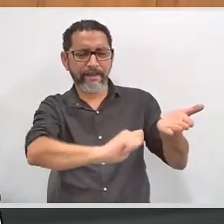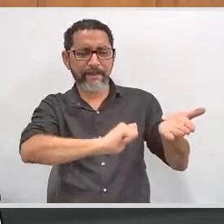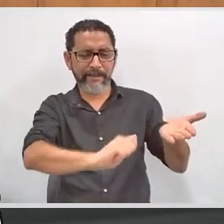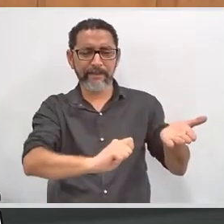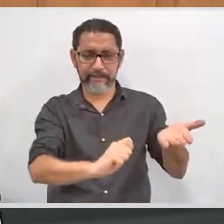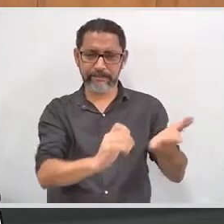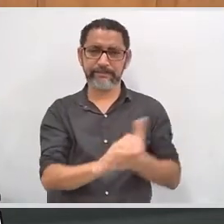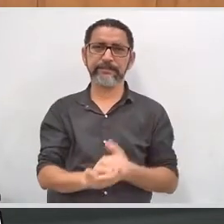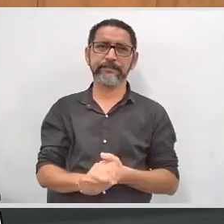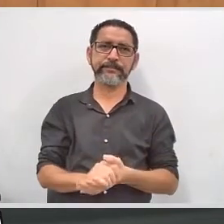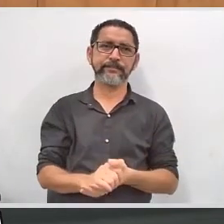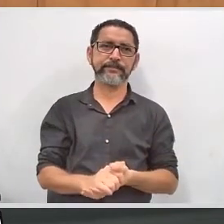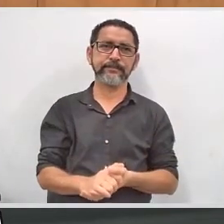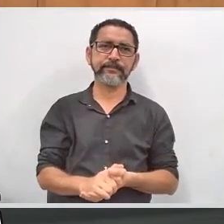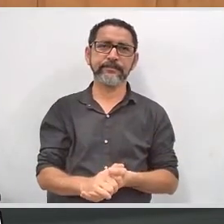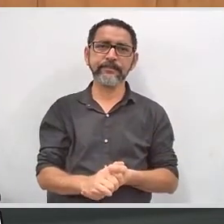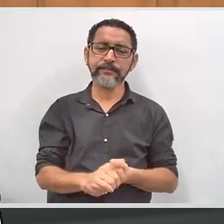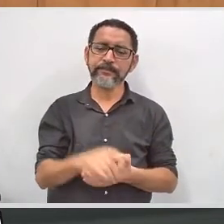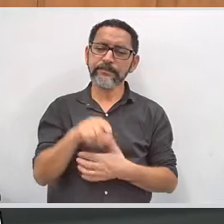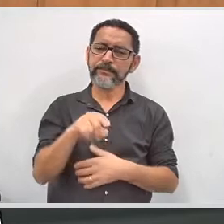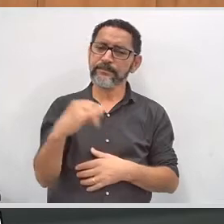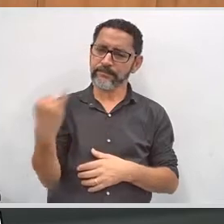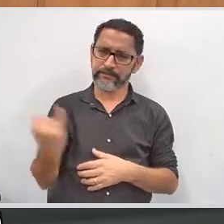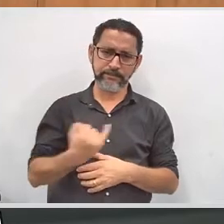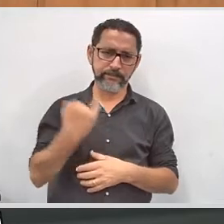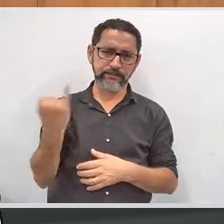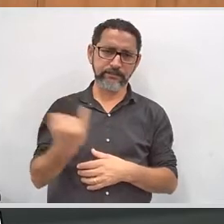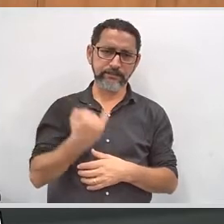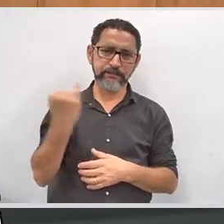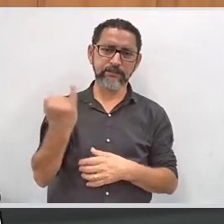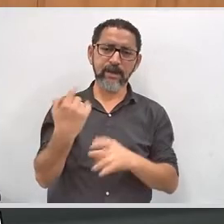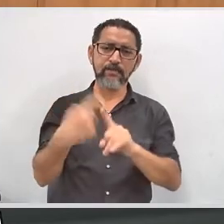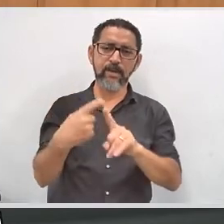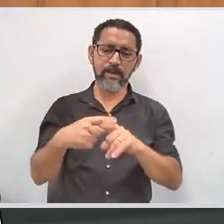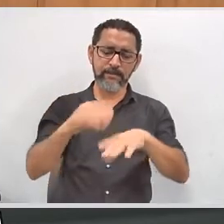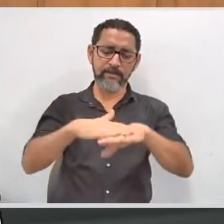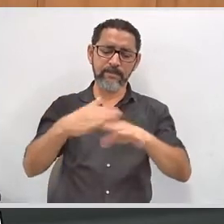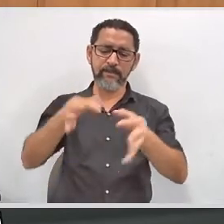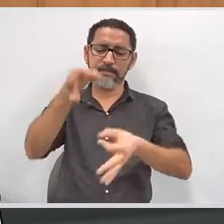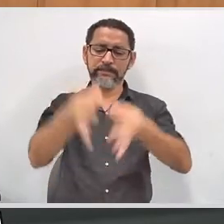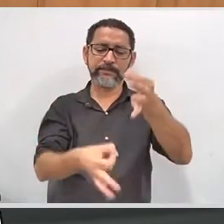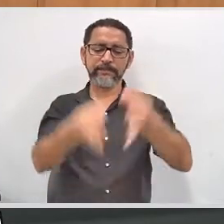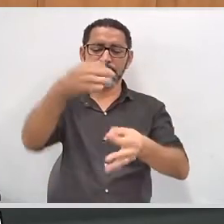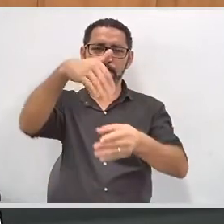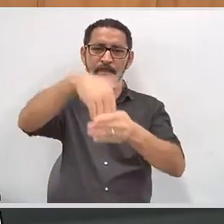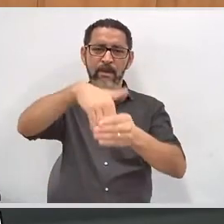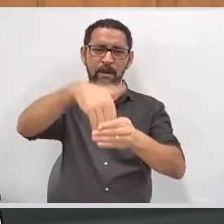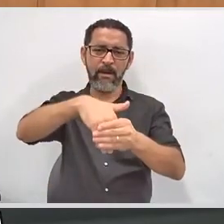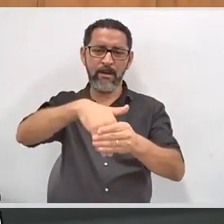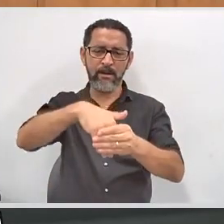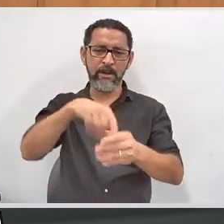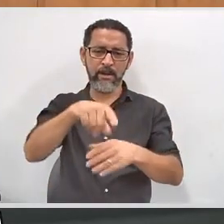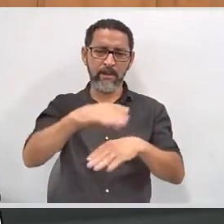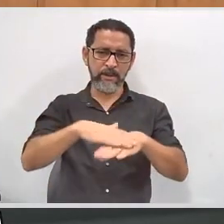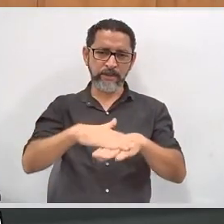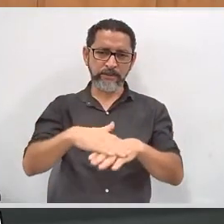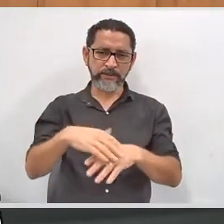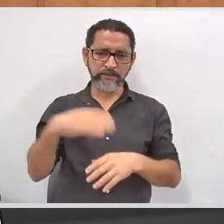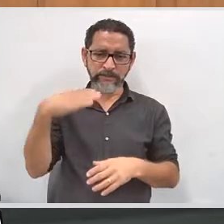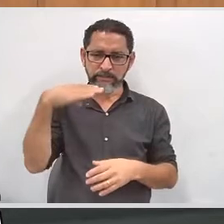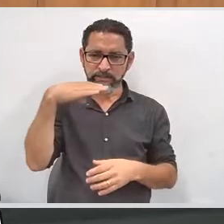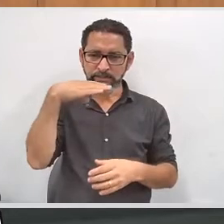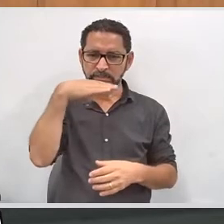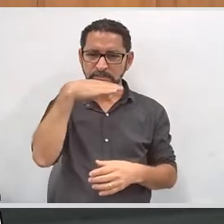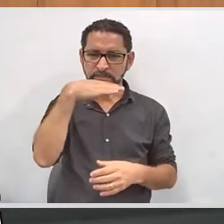identificaram com essas necessidades. Isso é interessante para que a justiça eleitoral identifique a pessoa que tem